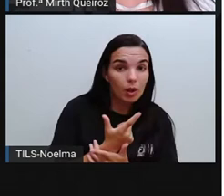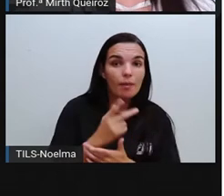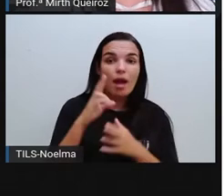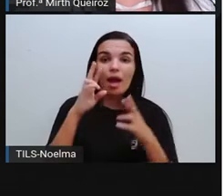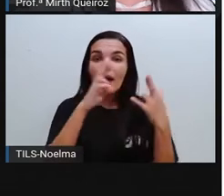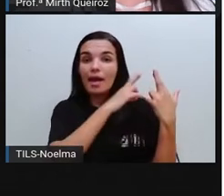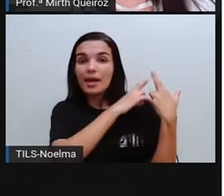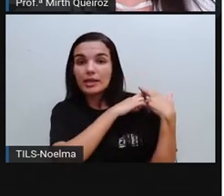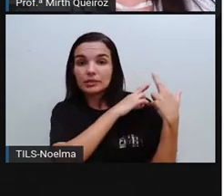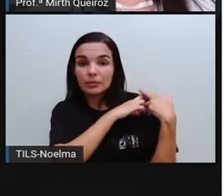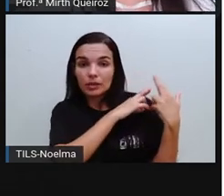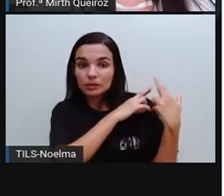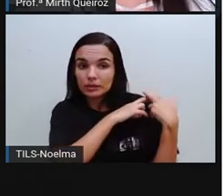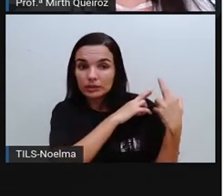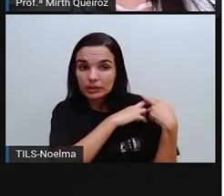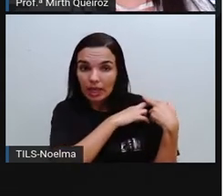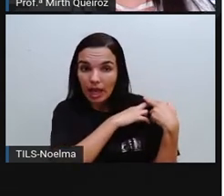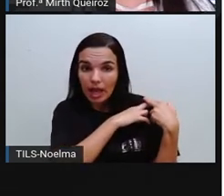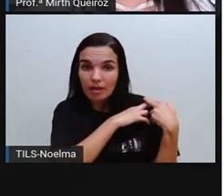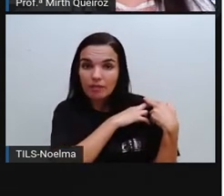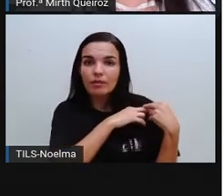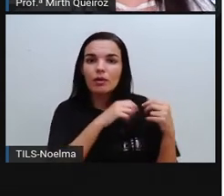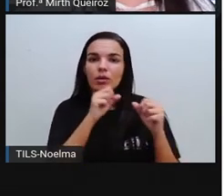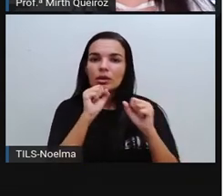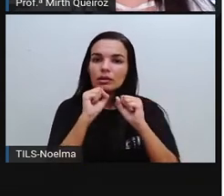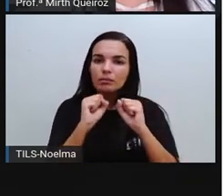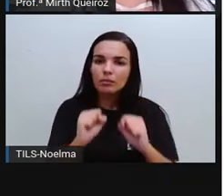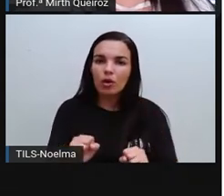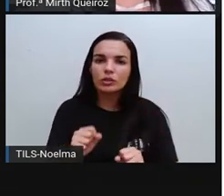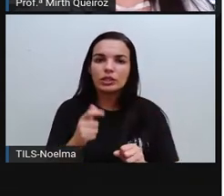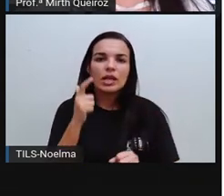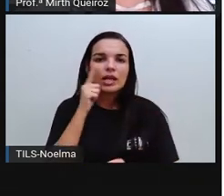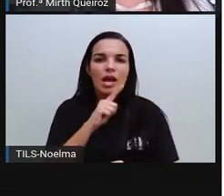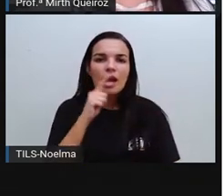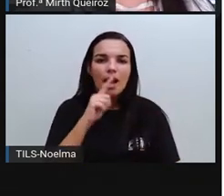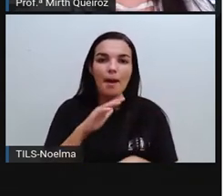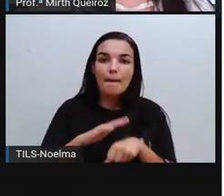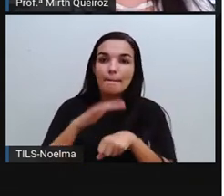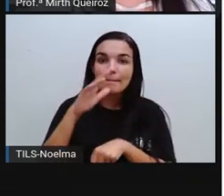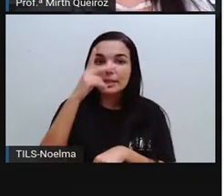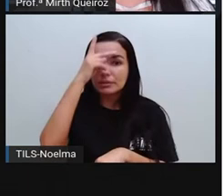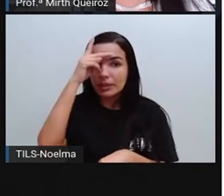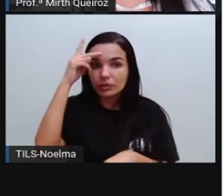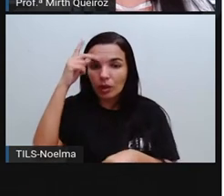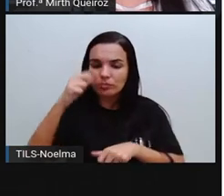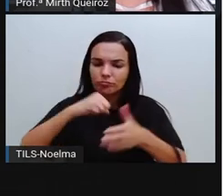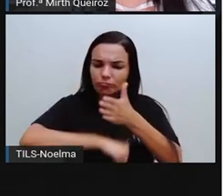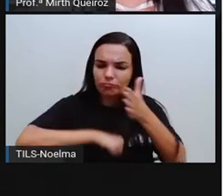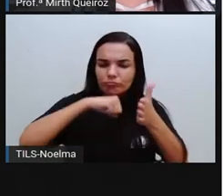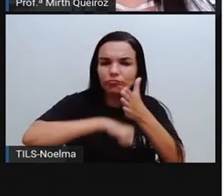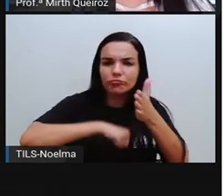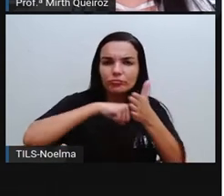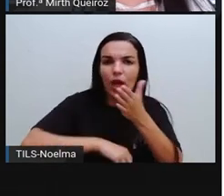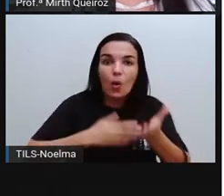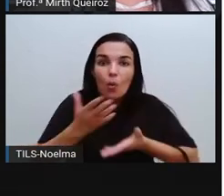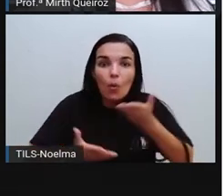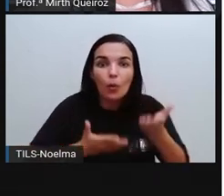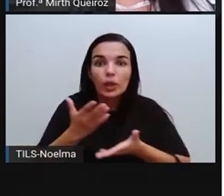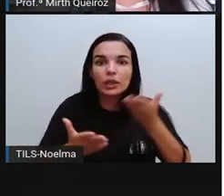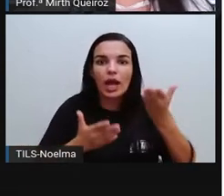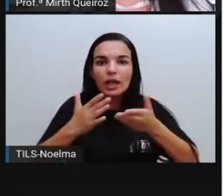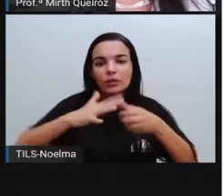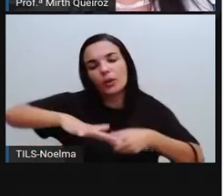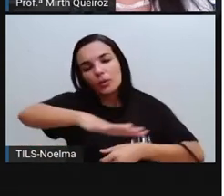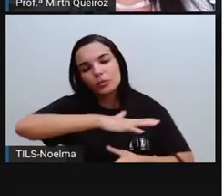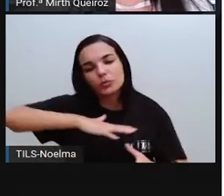o consumo, quando ele é feito de forma responsável, ele ganha cada vez mais adeptos à luta pela preservação do meio ambiente, na